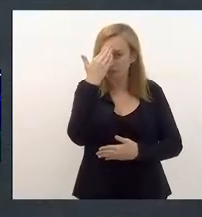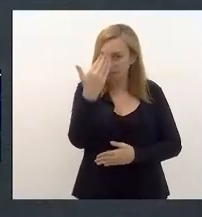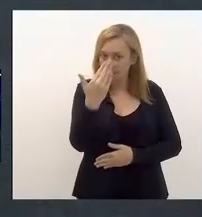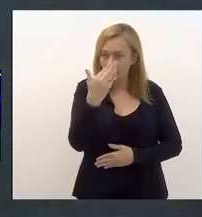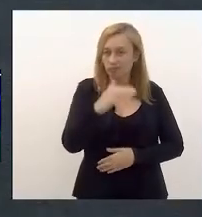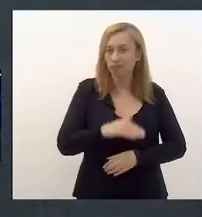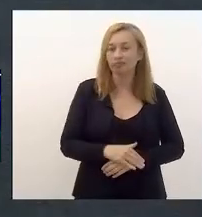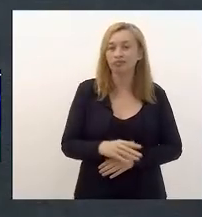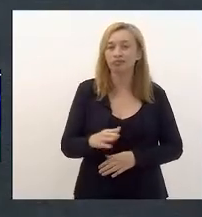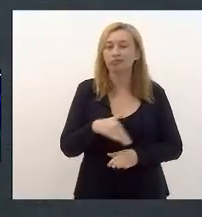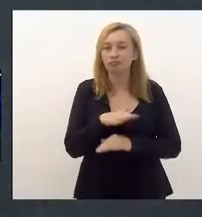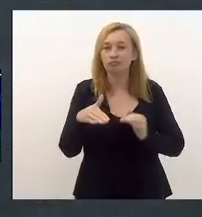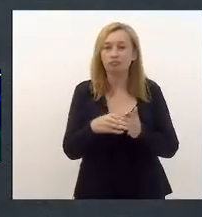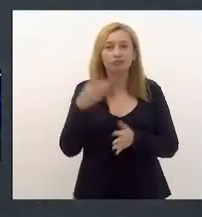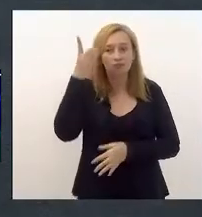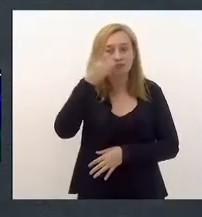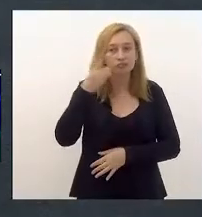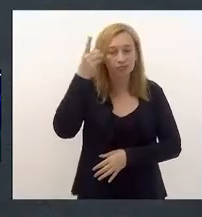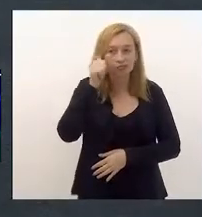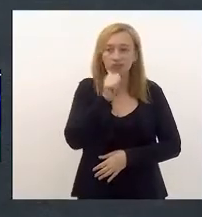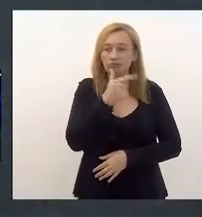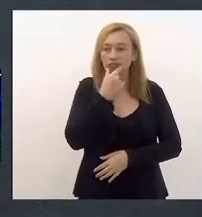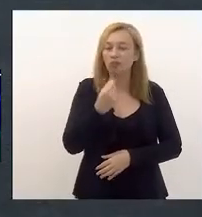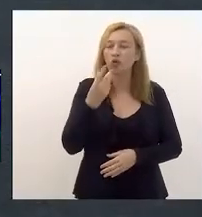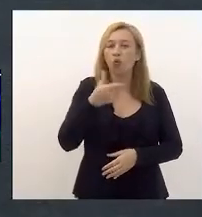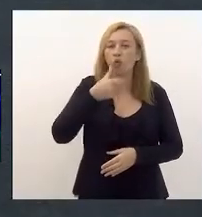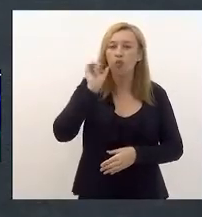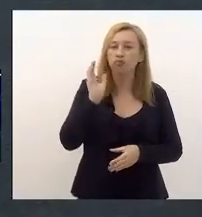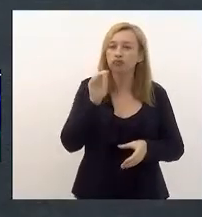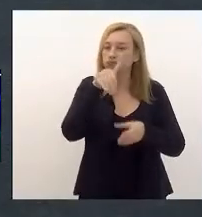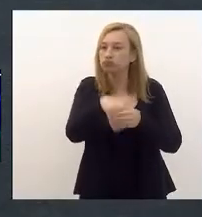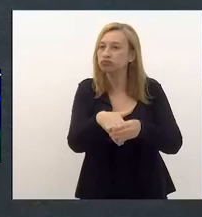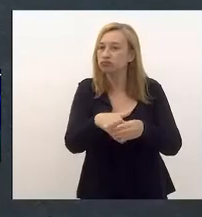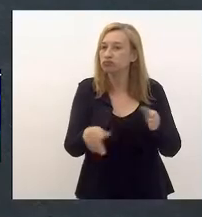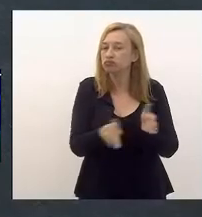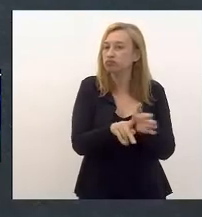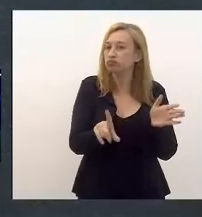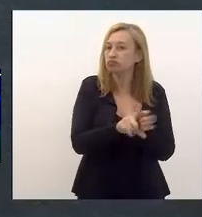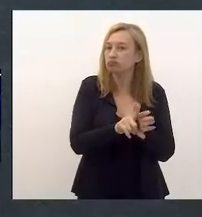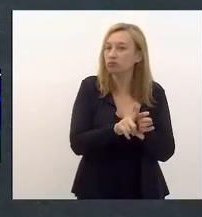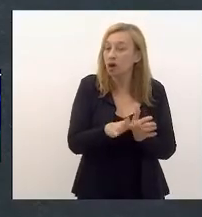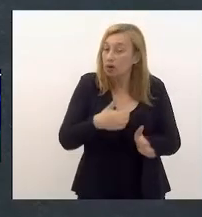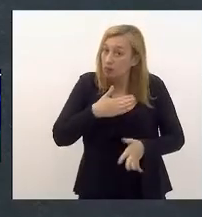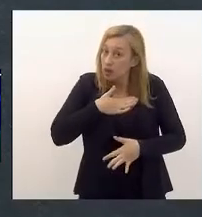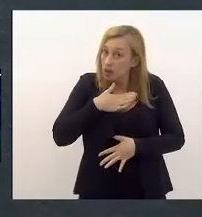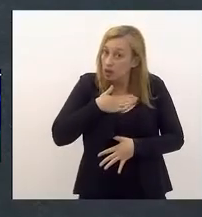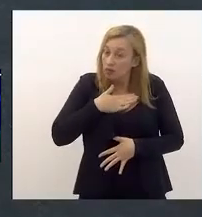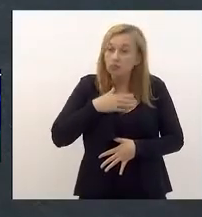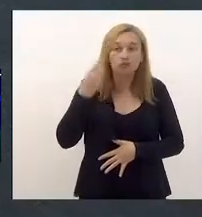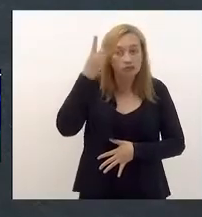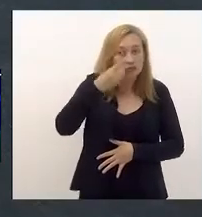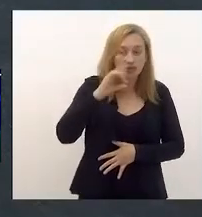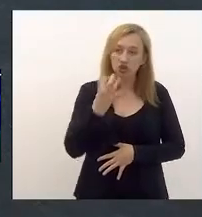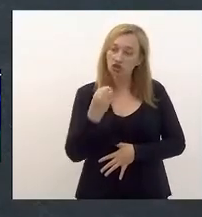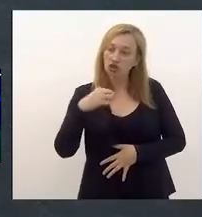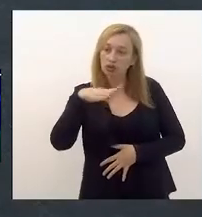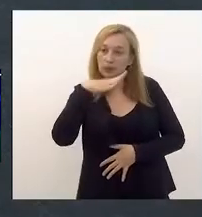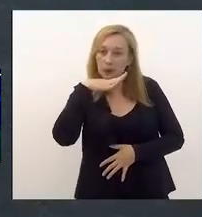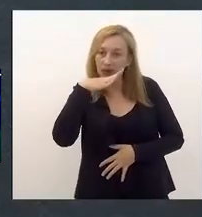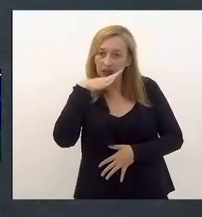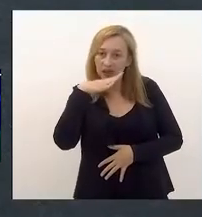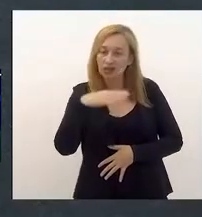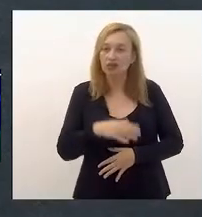às senhoras e senhores parlamentares que ontem foi votado um projeto de lei de mim autorido, o deputado Chiquinho da Mangueira,